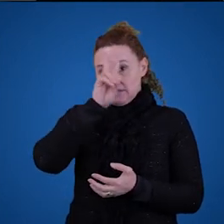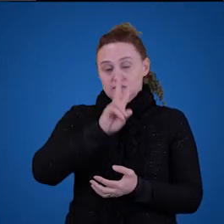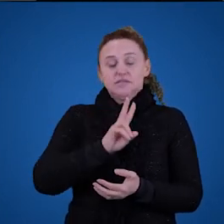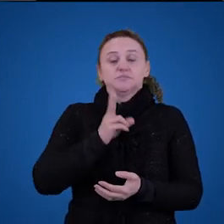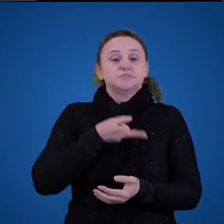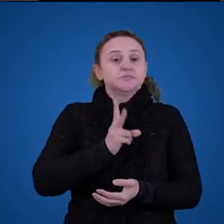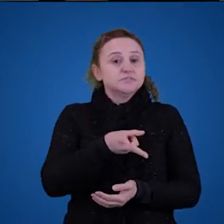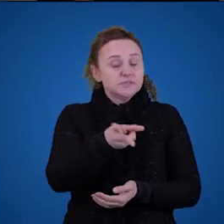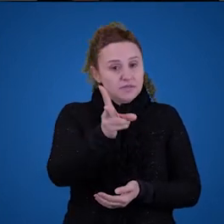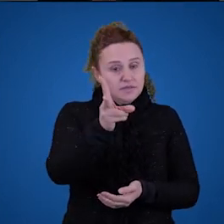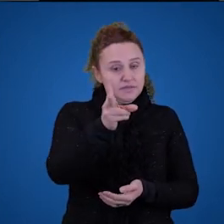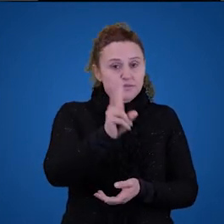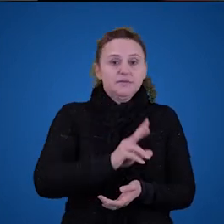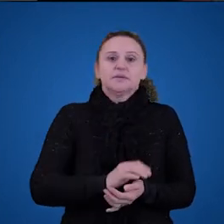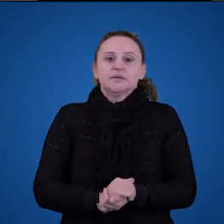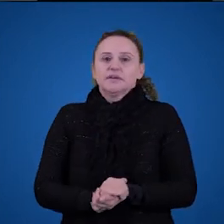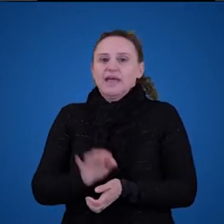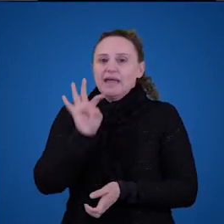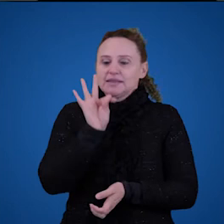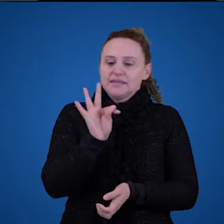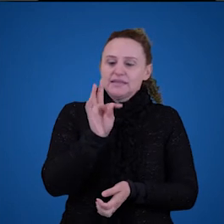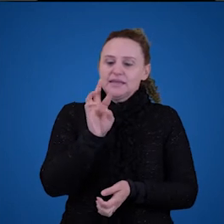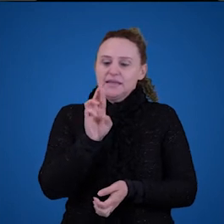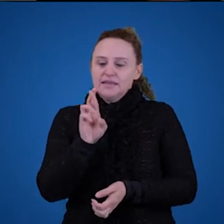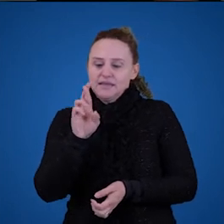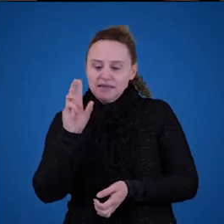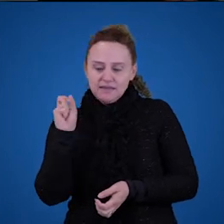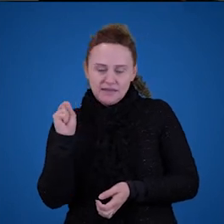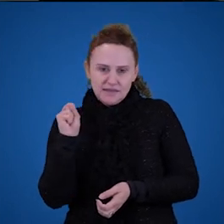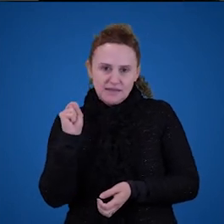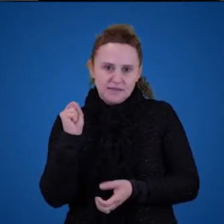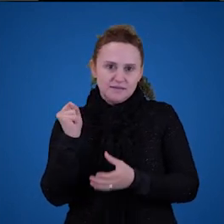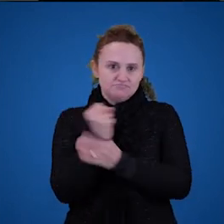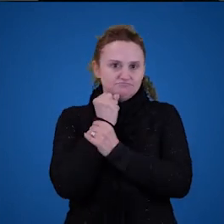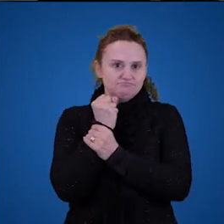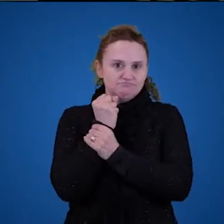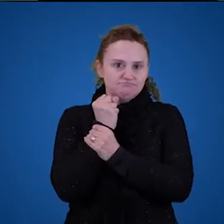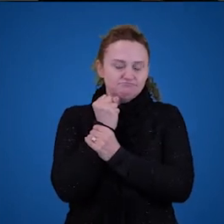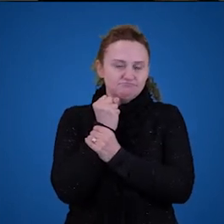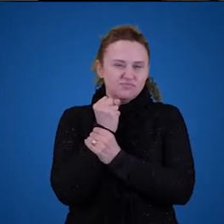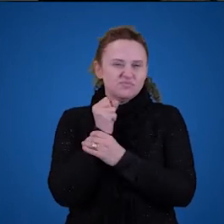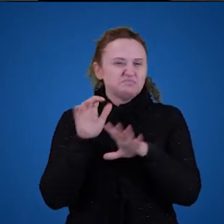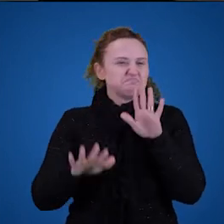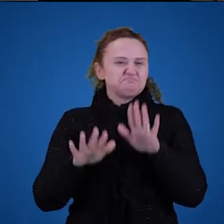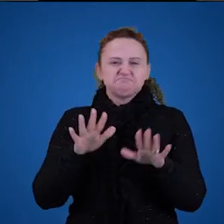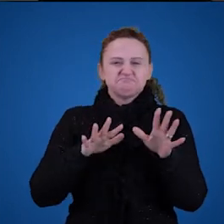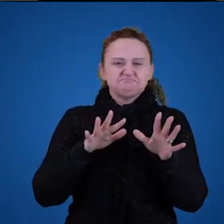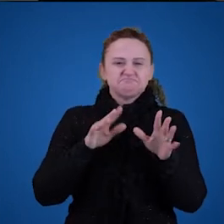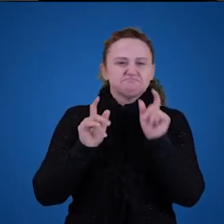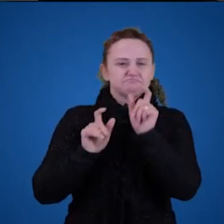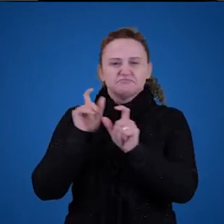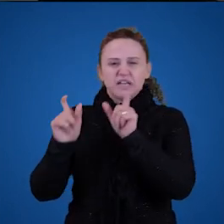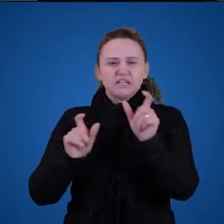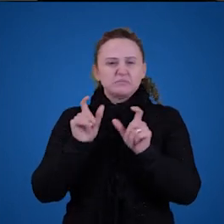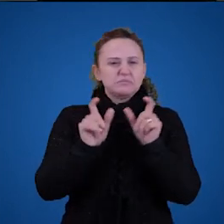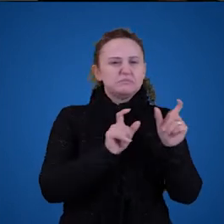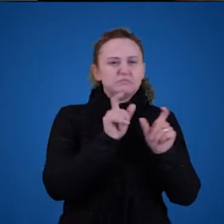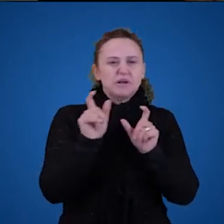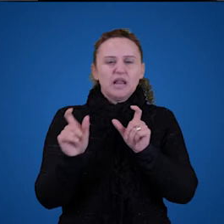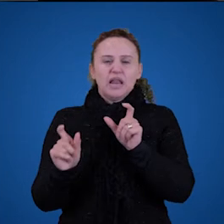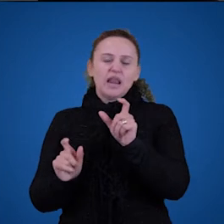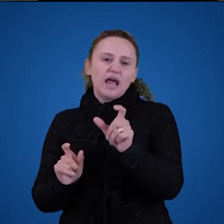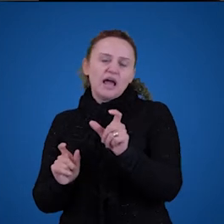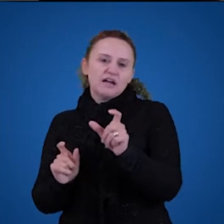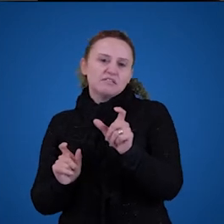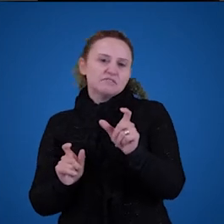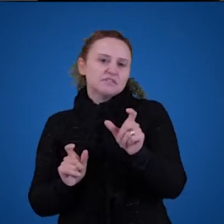sempre disso. A TRS defende que, seja lá como for que as palavras estão atreladas ao mundo, né, ou seja,